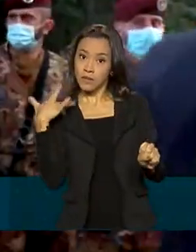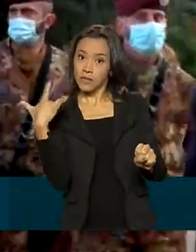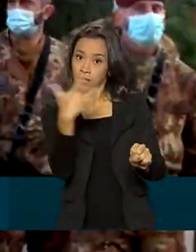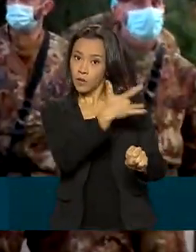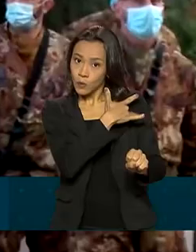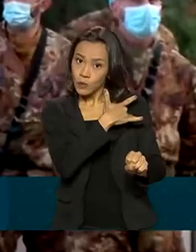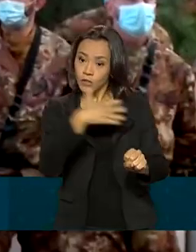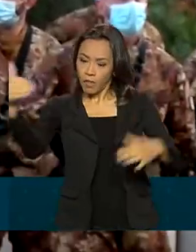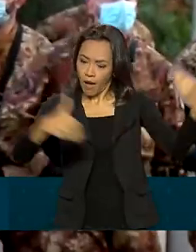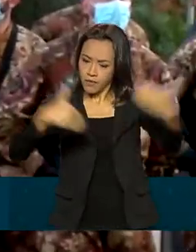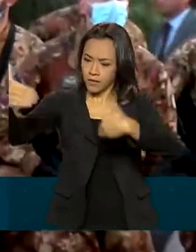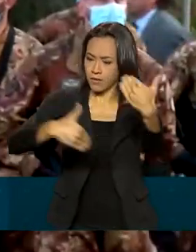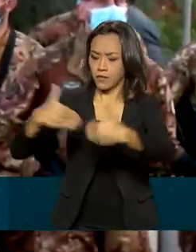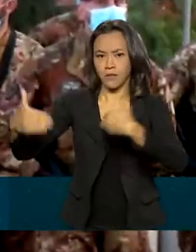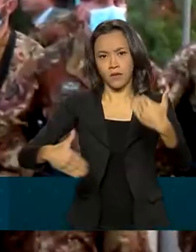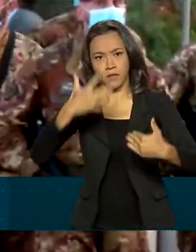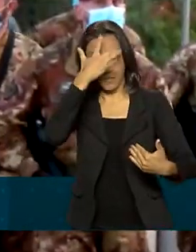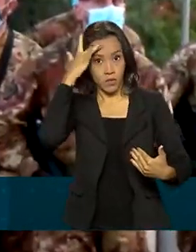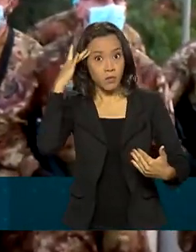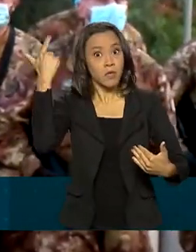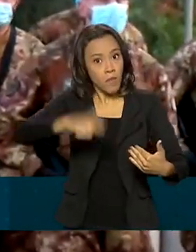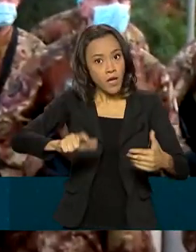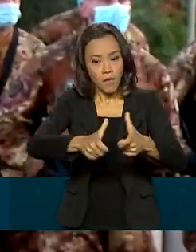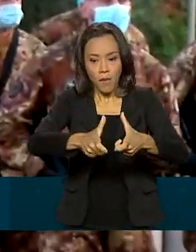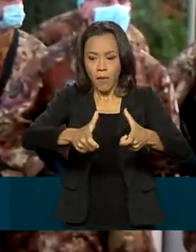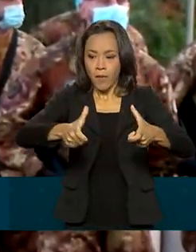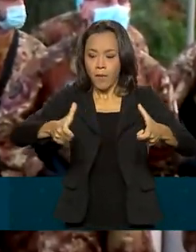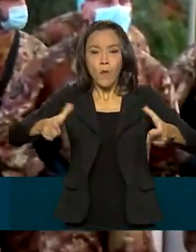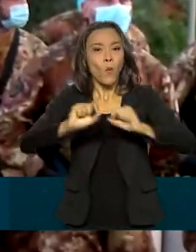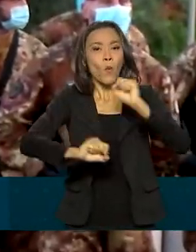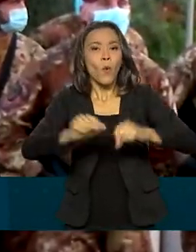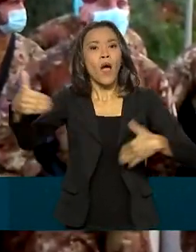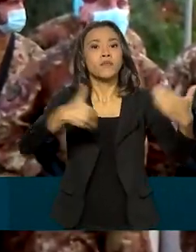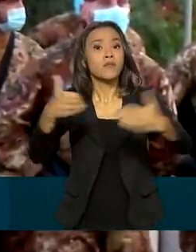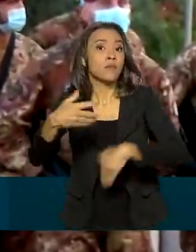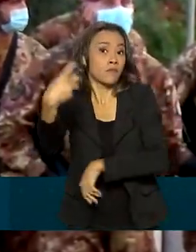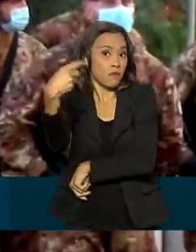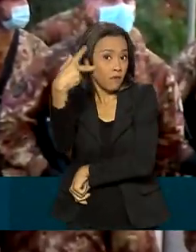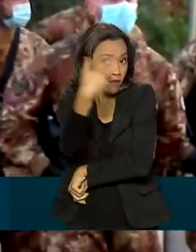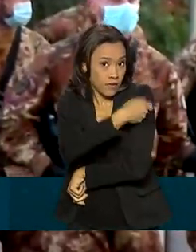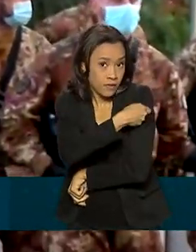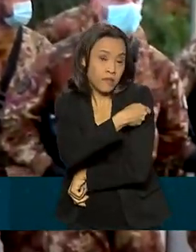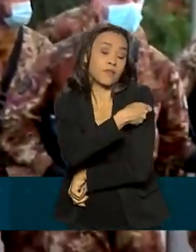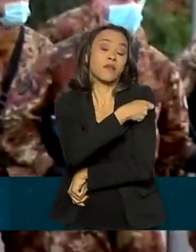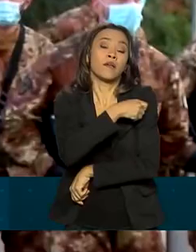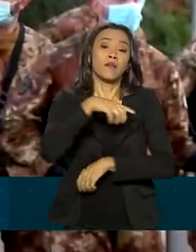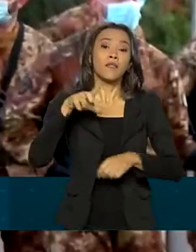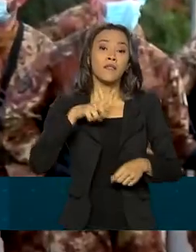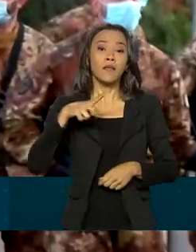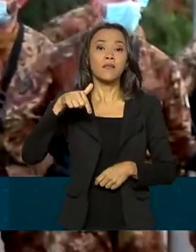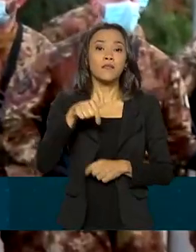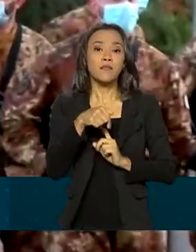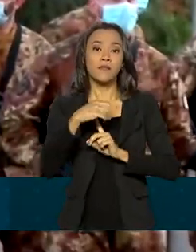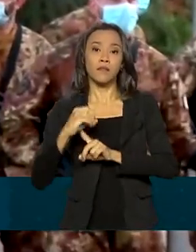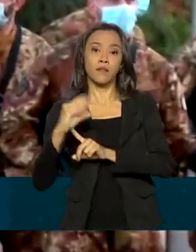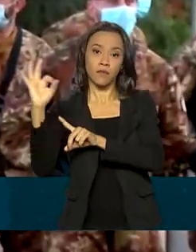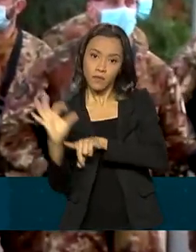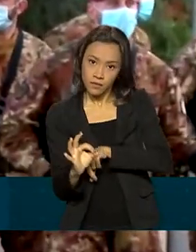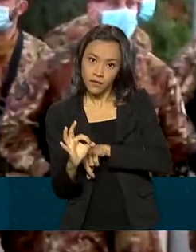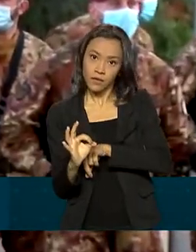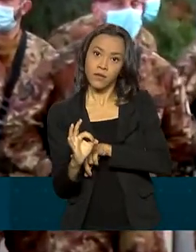universal e de ampliar o acesso à vacina. meta é ter 70% da população